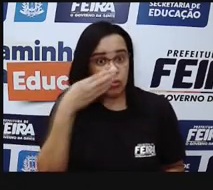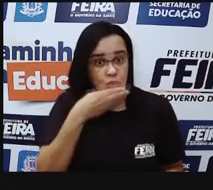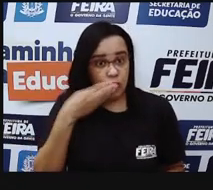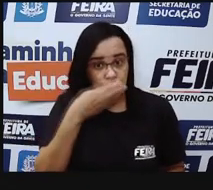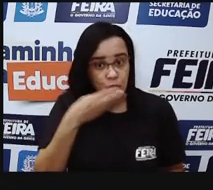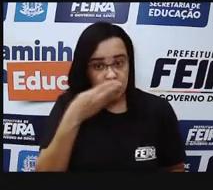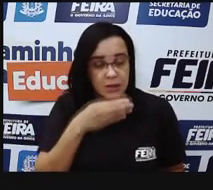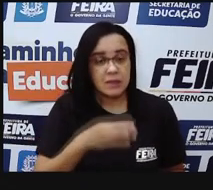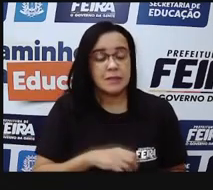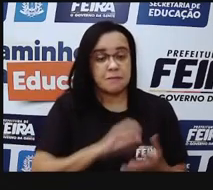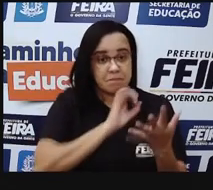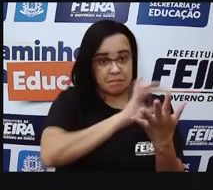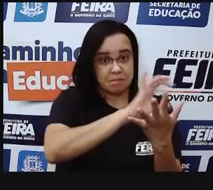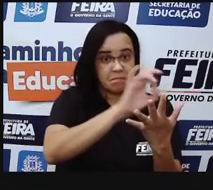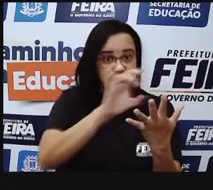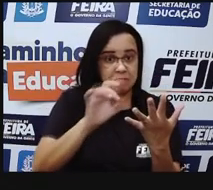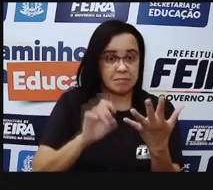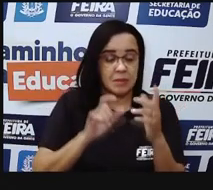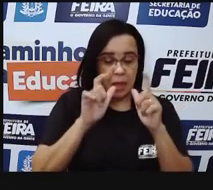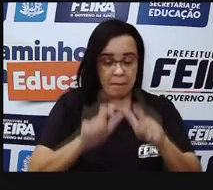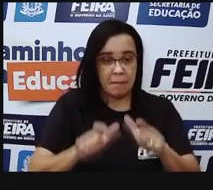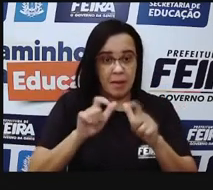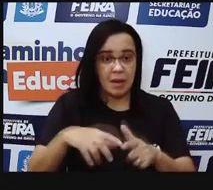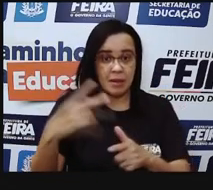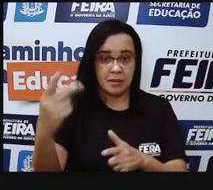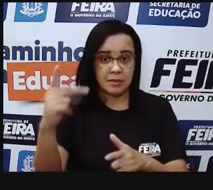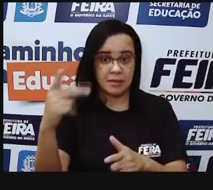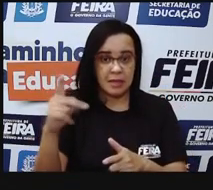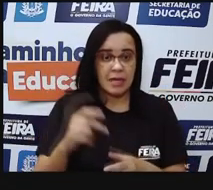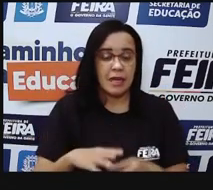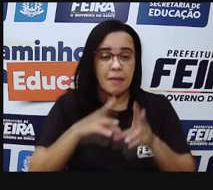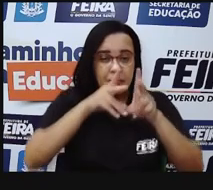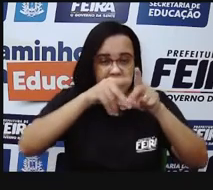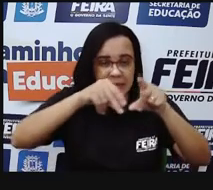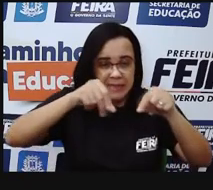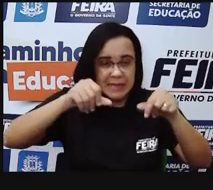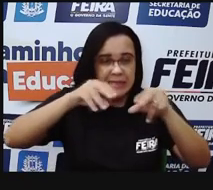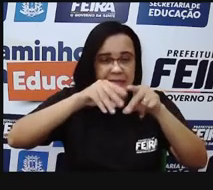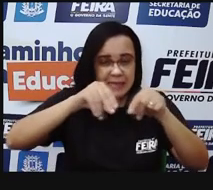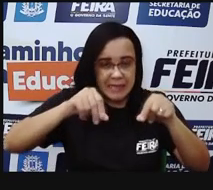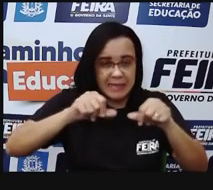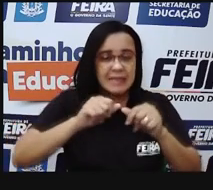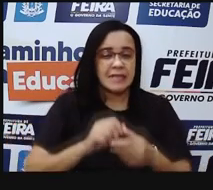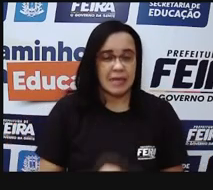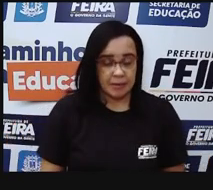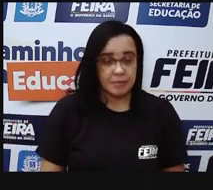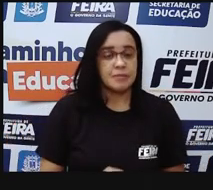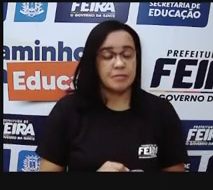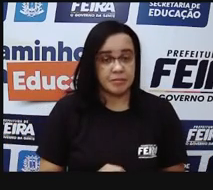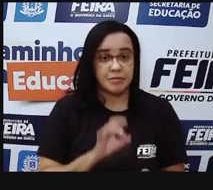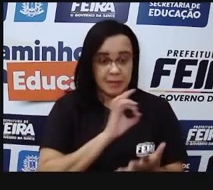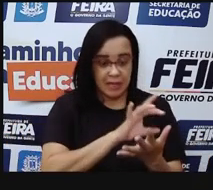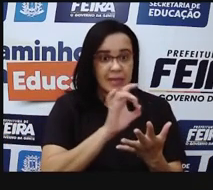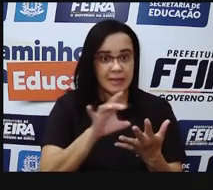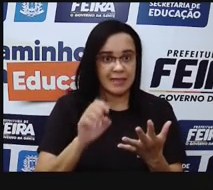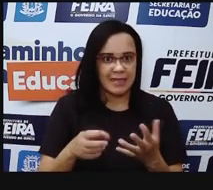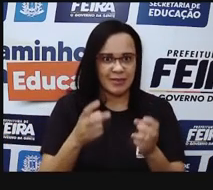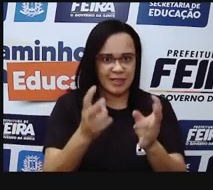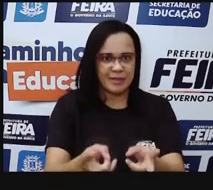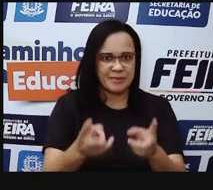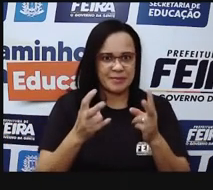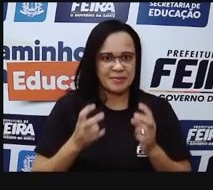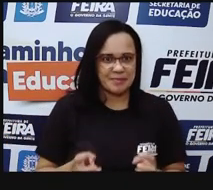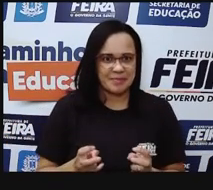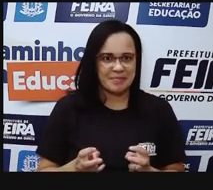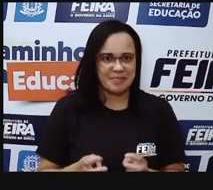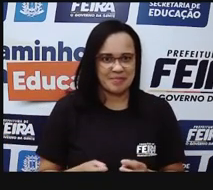o mame no centro da nossa língua, o salgado, né? Entre o azedo na lateral do língua, o azedo e doce. E